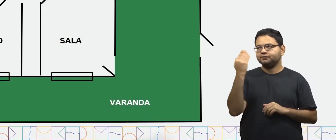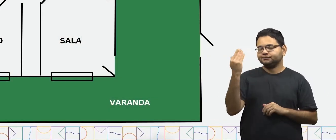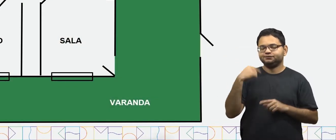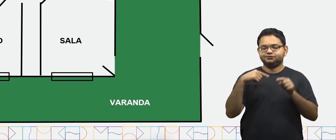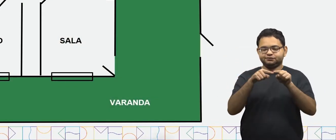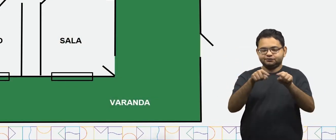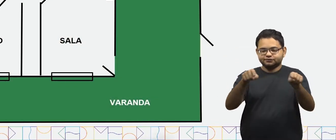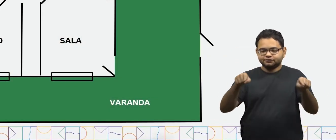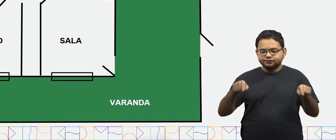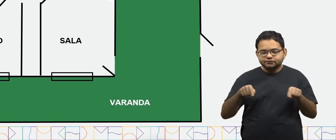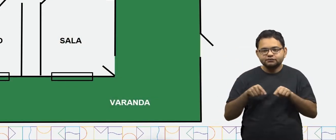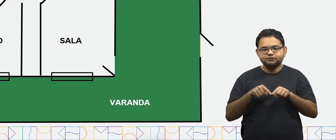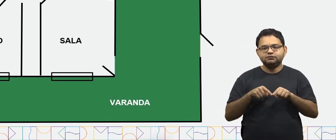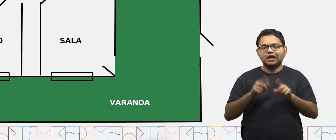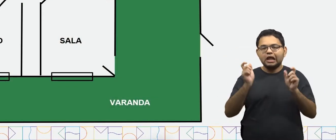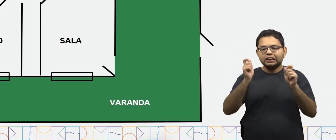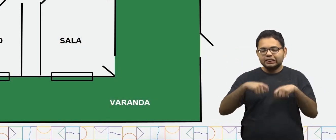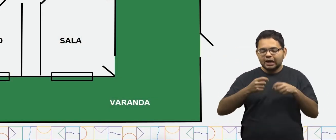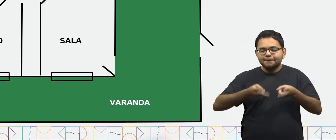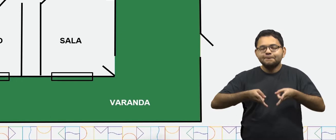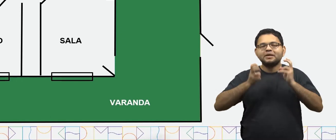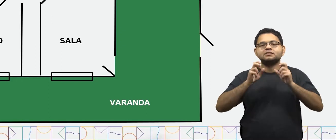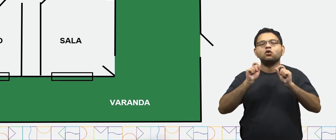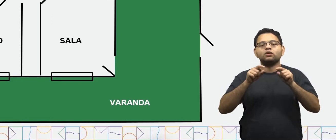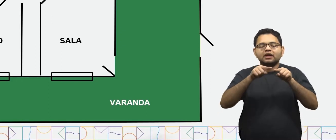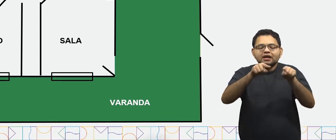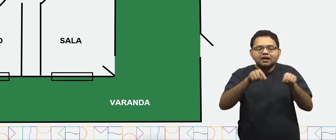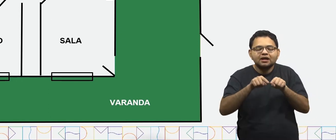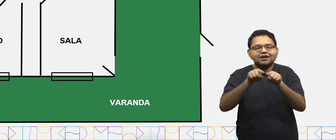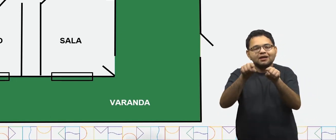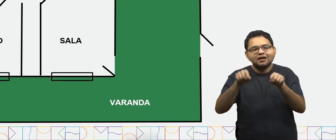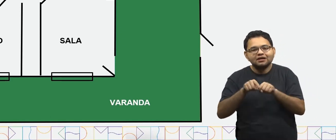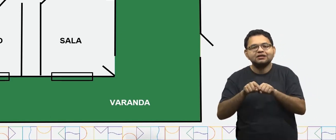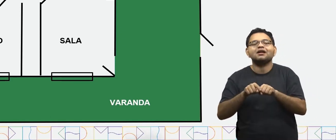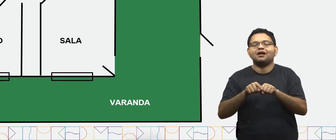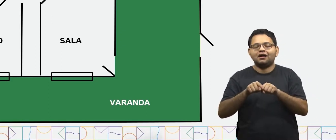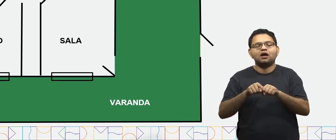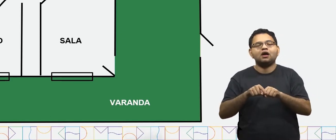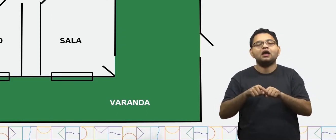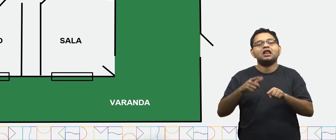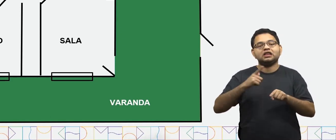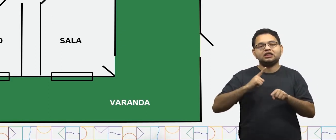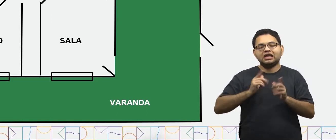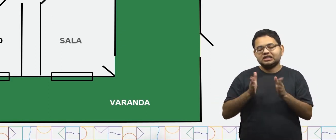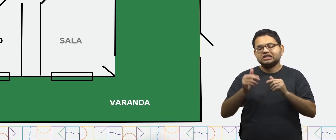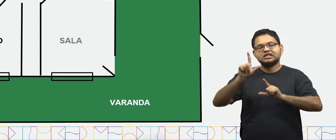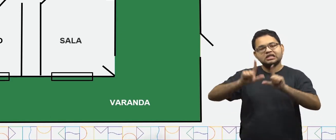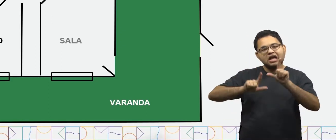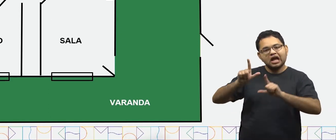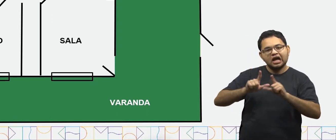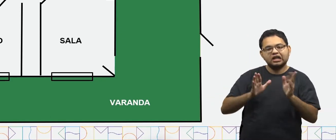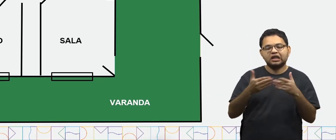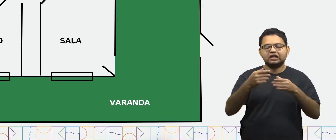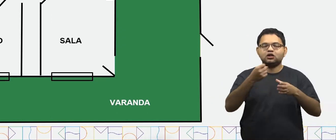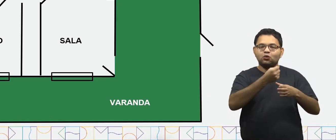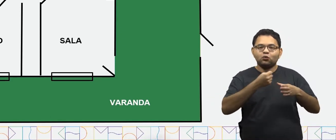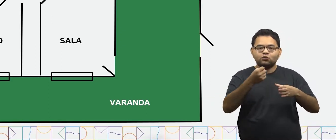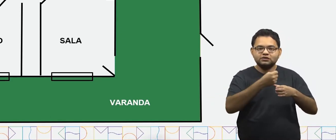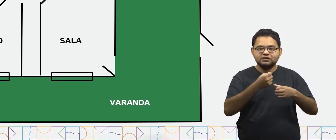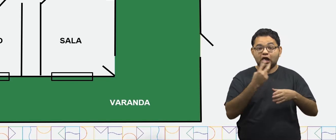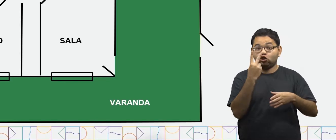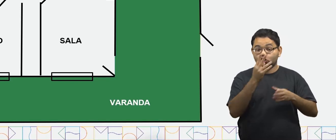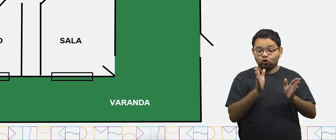planta baixa, podemos ver os cômodos que compõem essa casa, que são eles uma sala, uma